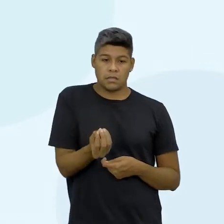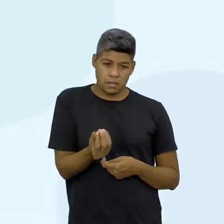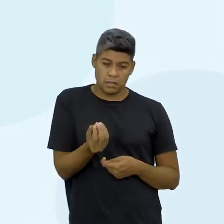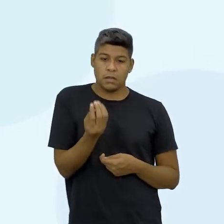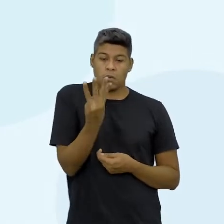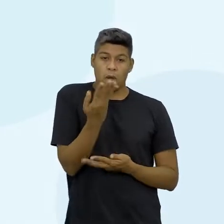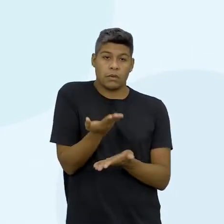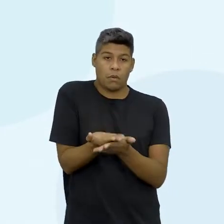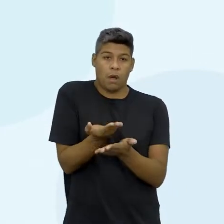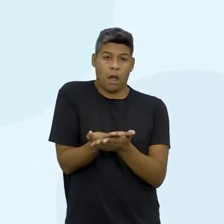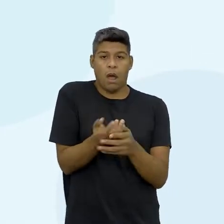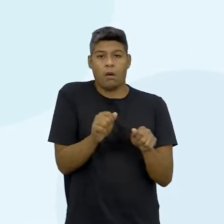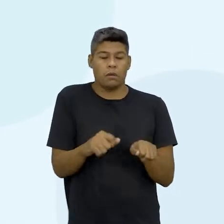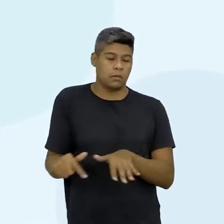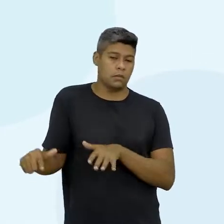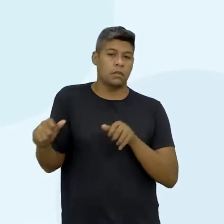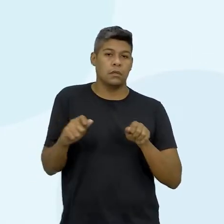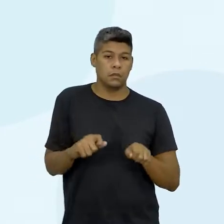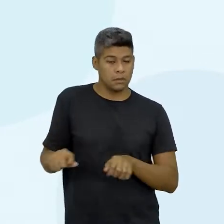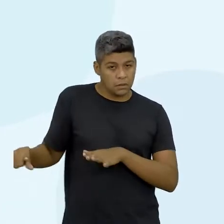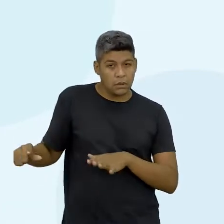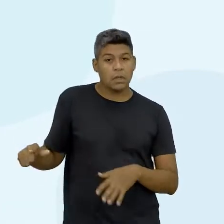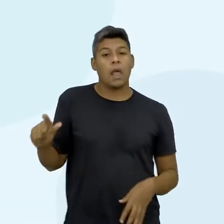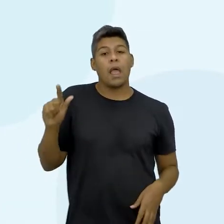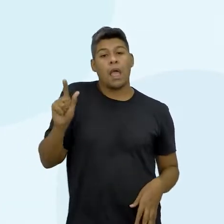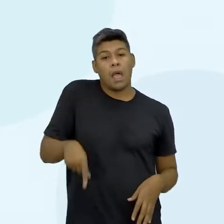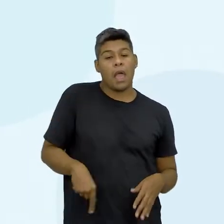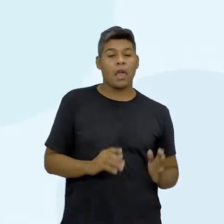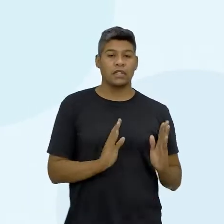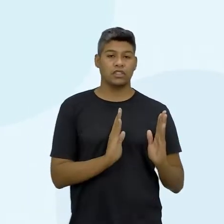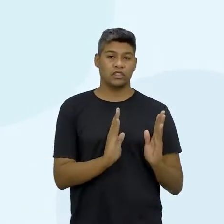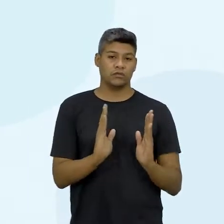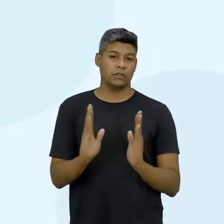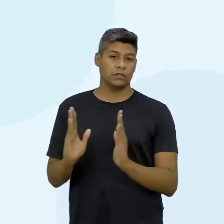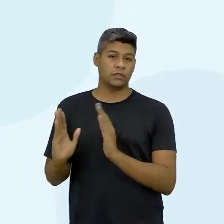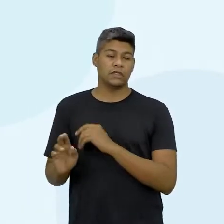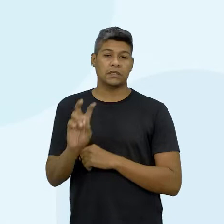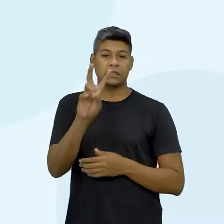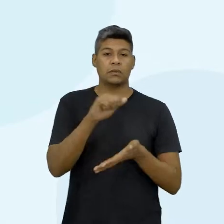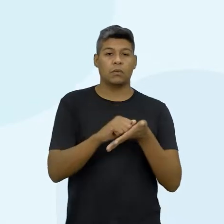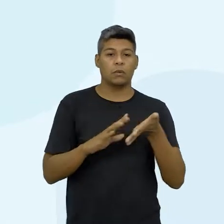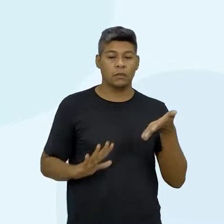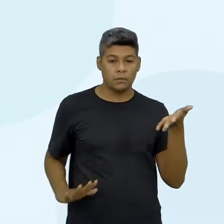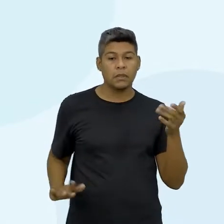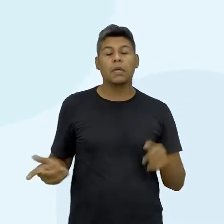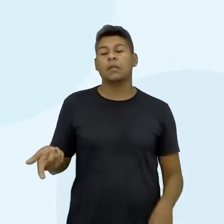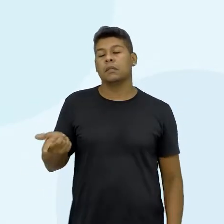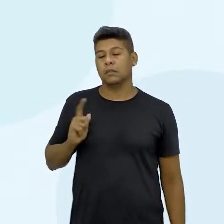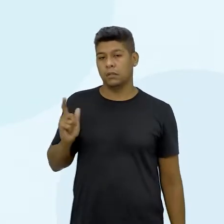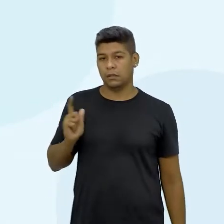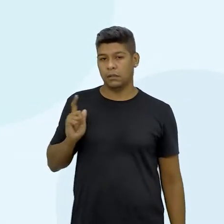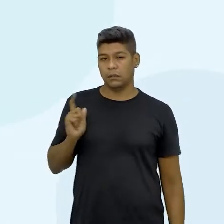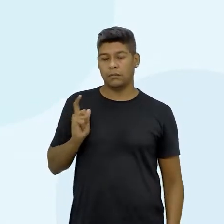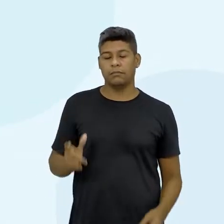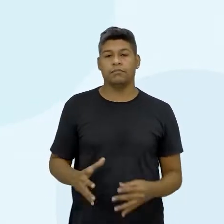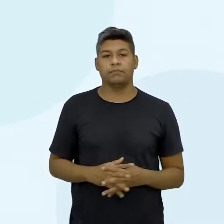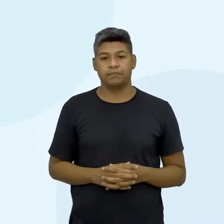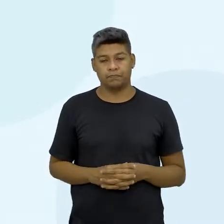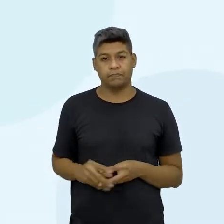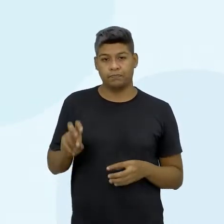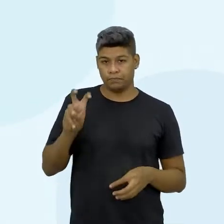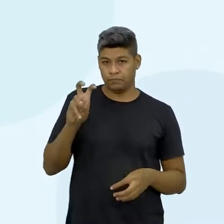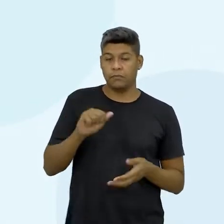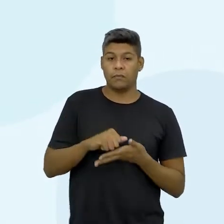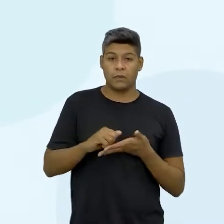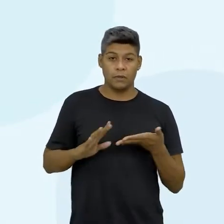quatro aulas semanais. Ele está subdividido aí em cinco atividades, cinco